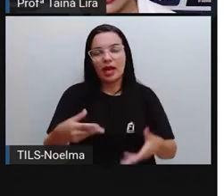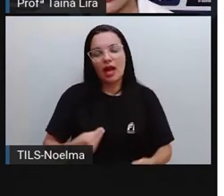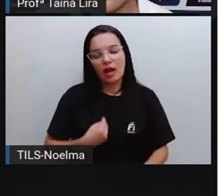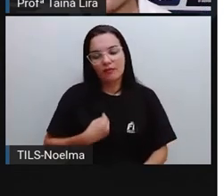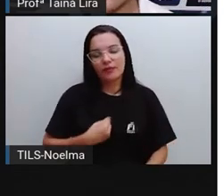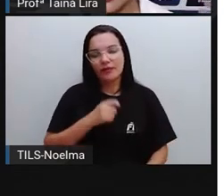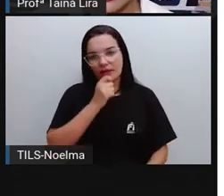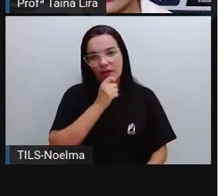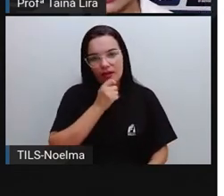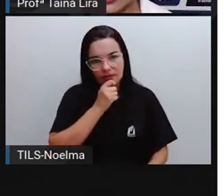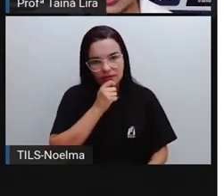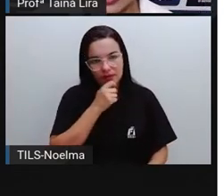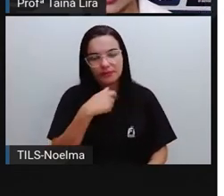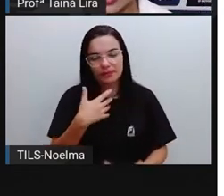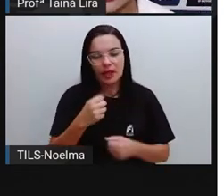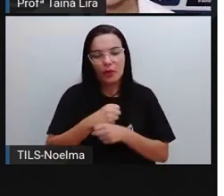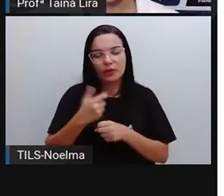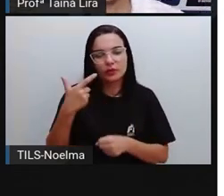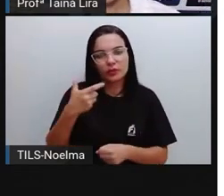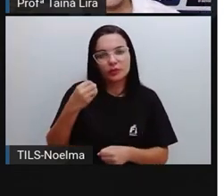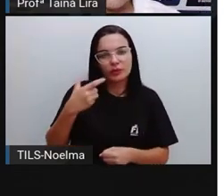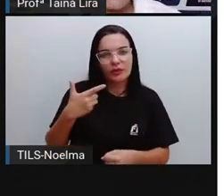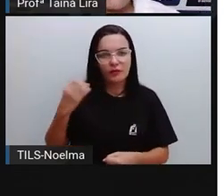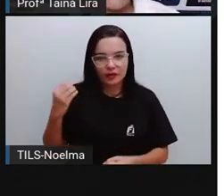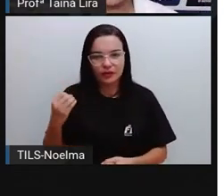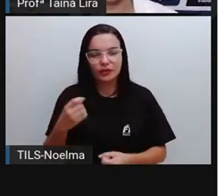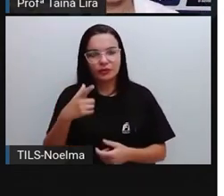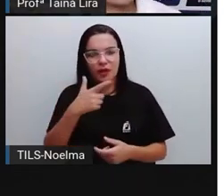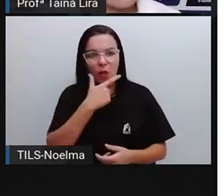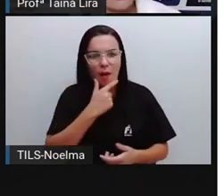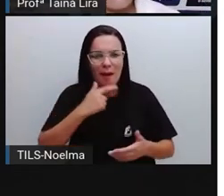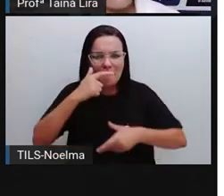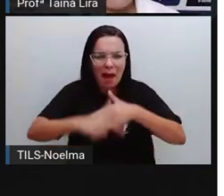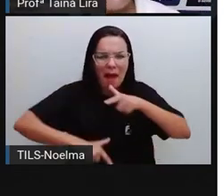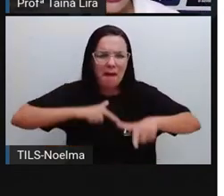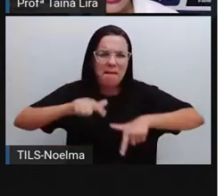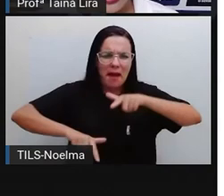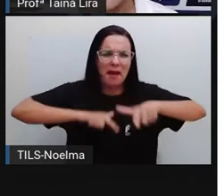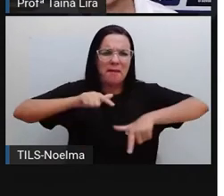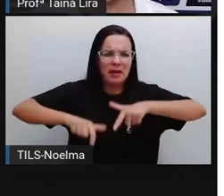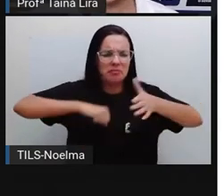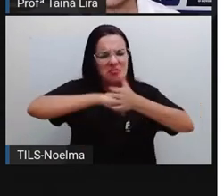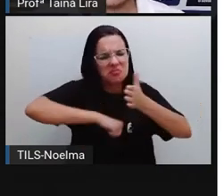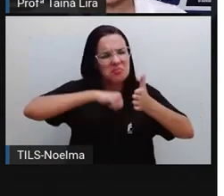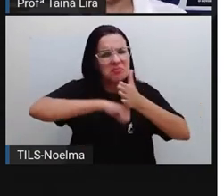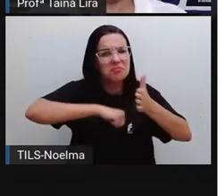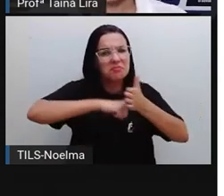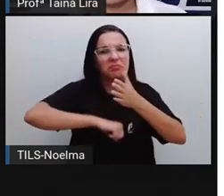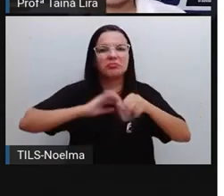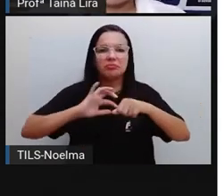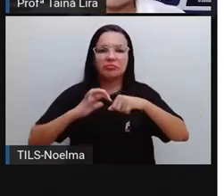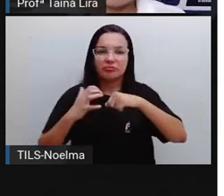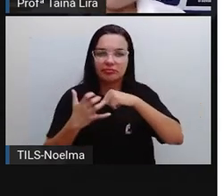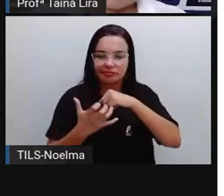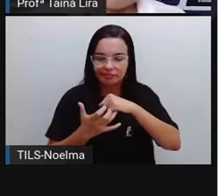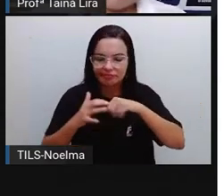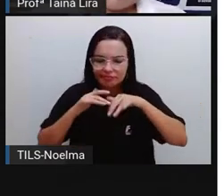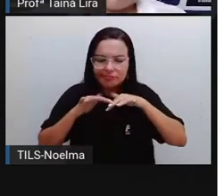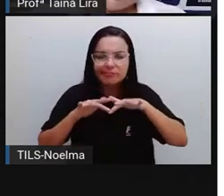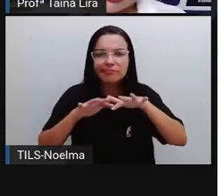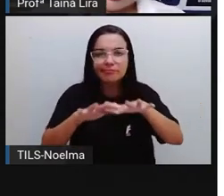aí vivendo desde o ano de 2020, do início de 2020, tá? Então, ele vai